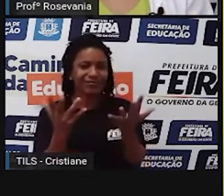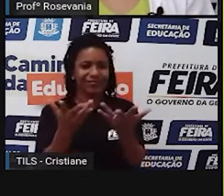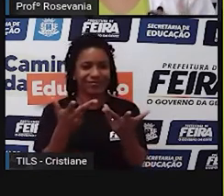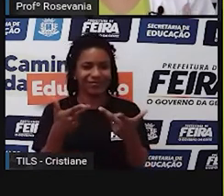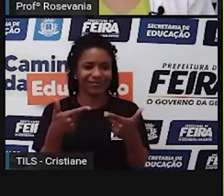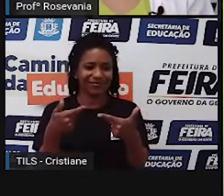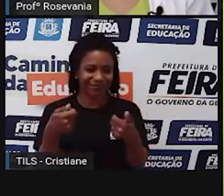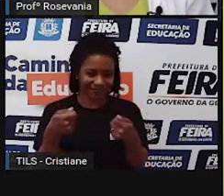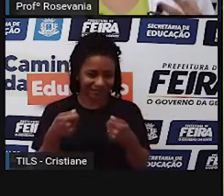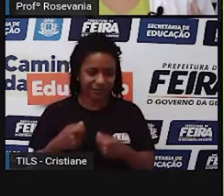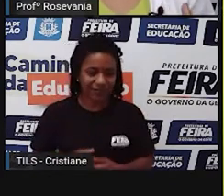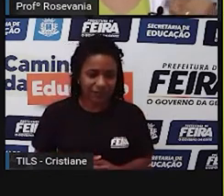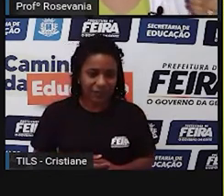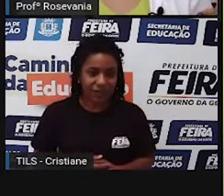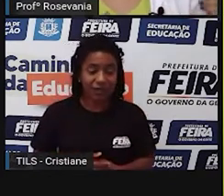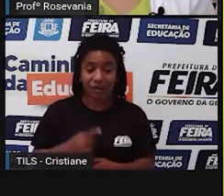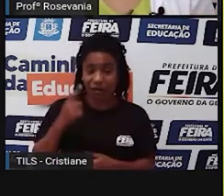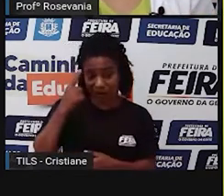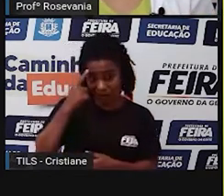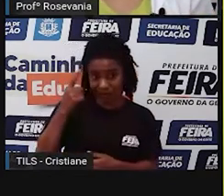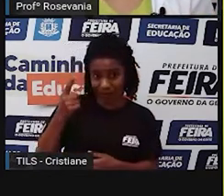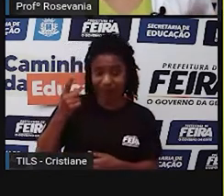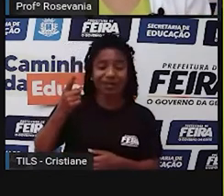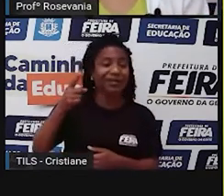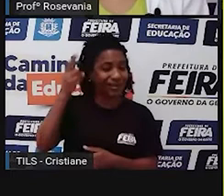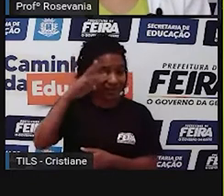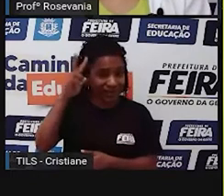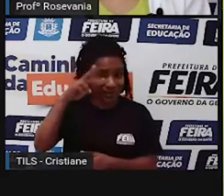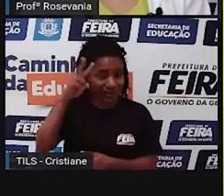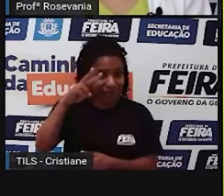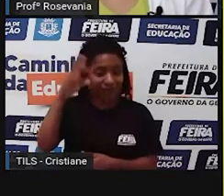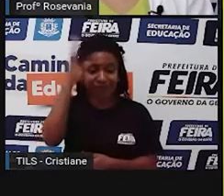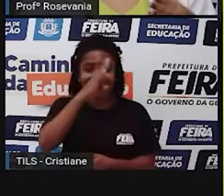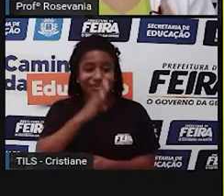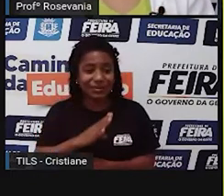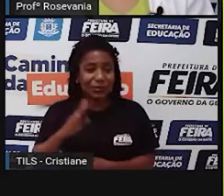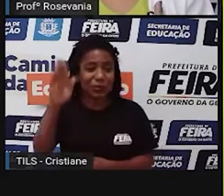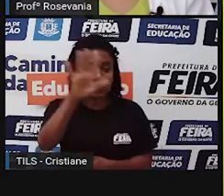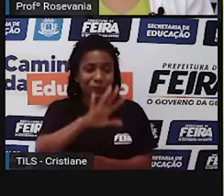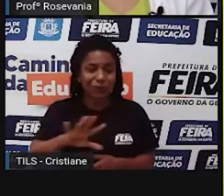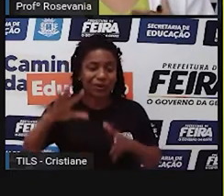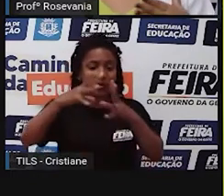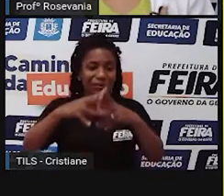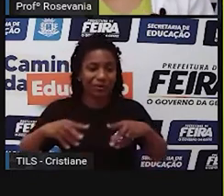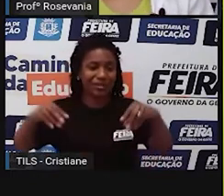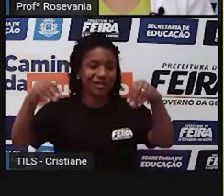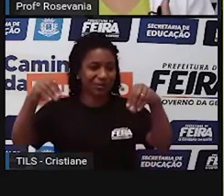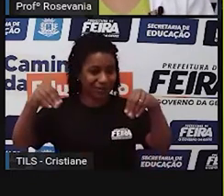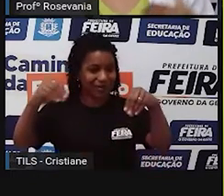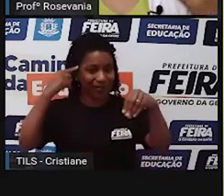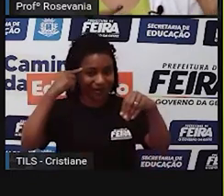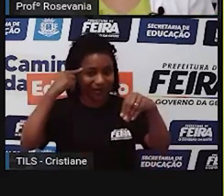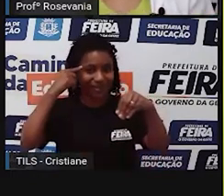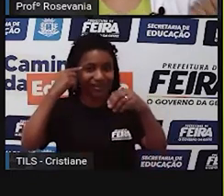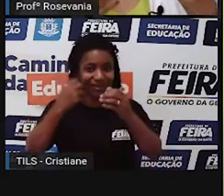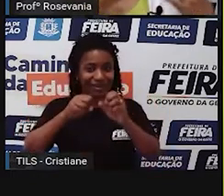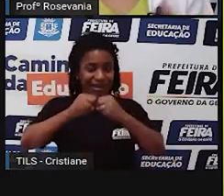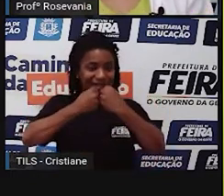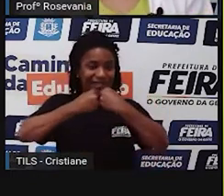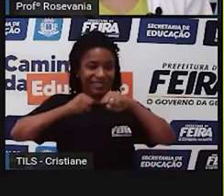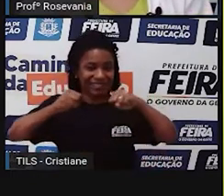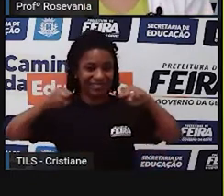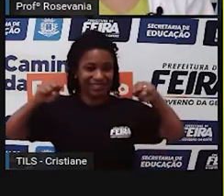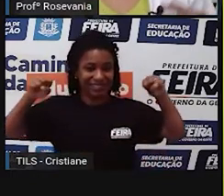brasileiro, que antes era, né, 8 milhões e 514 mil quilômetros quadrados, hoje mudou para 8 milhões e 510 mil